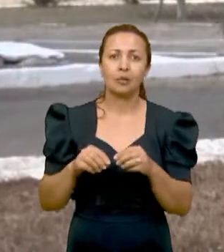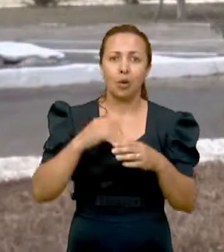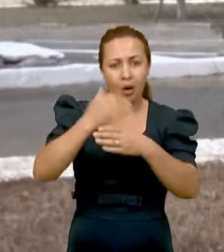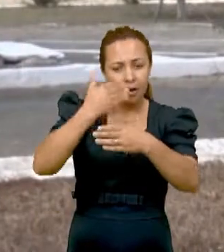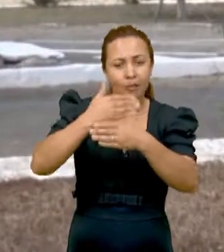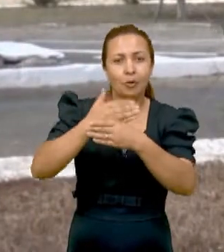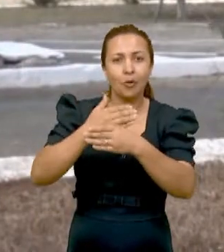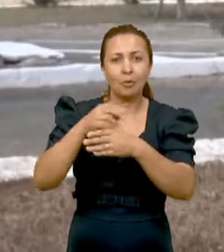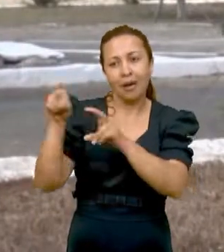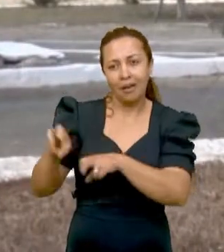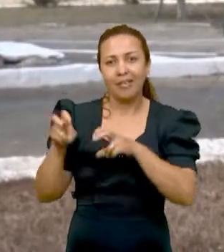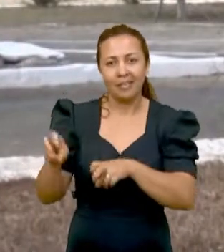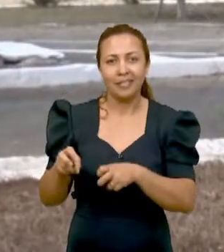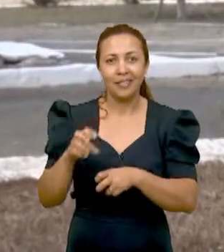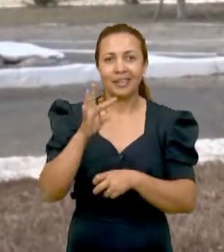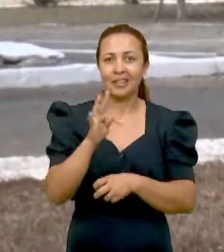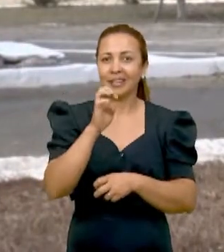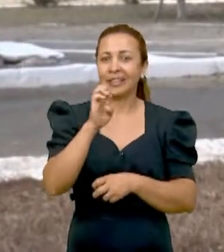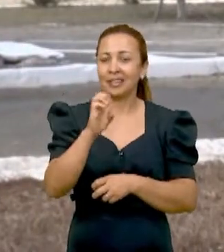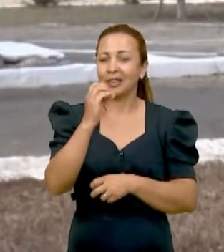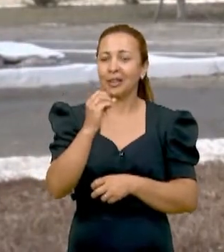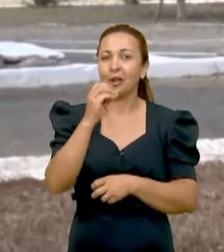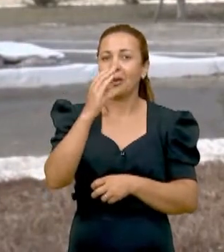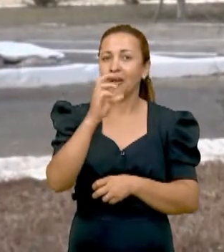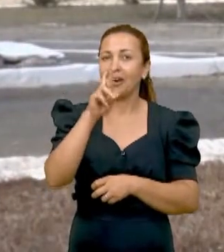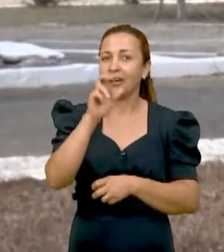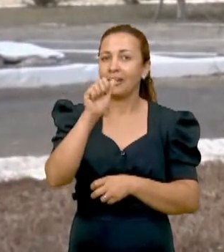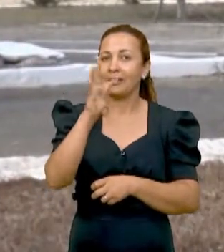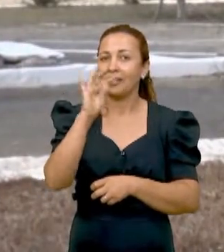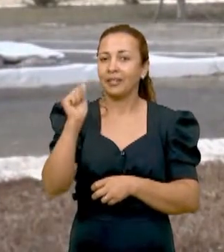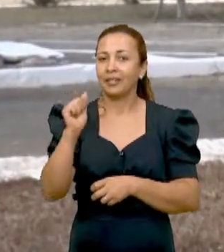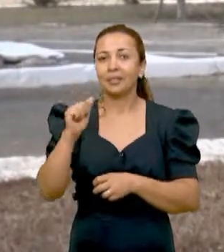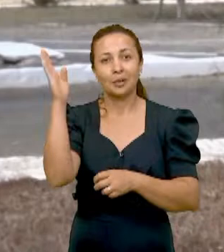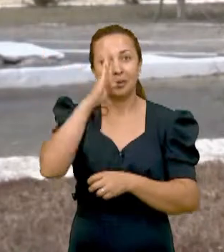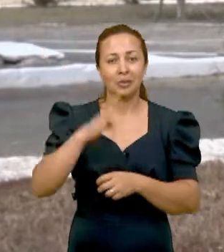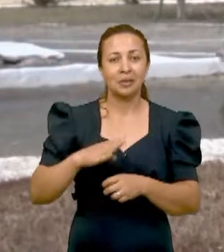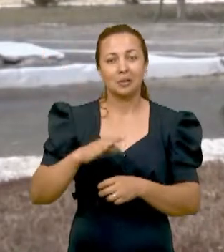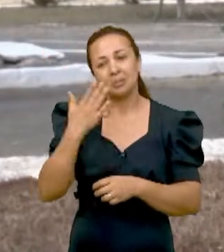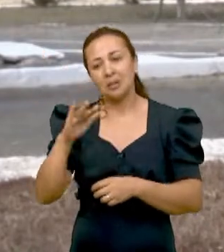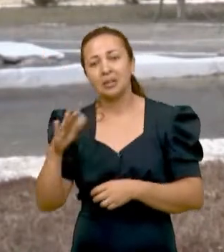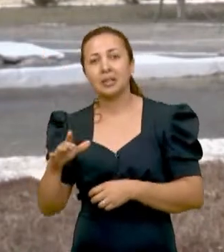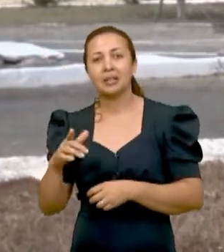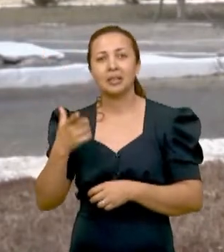sustentada pela lei de Moisés,